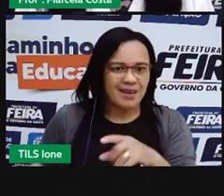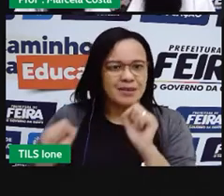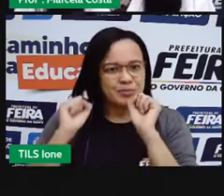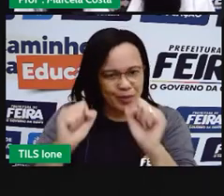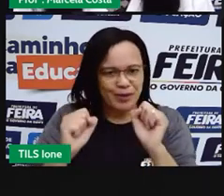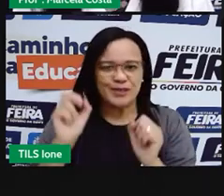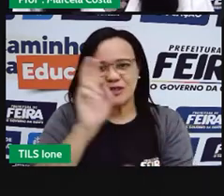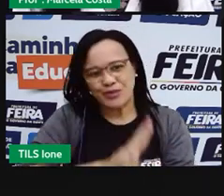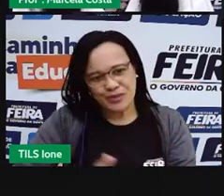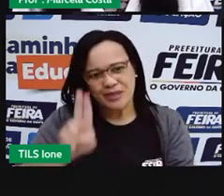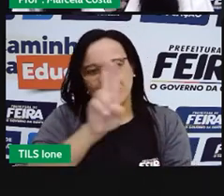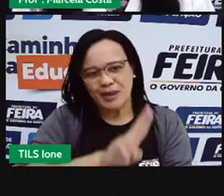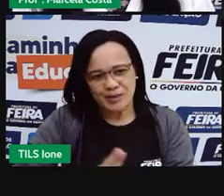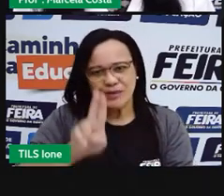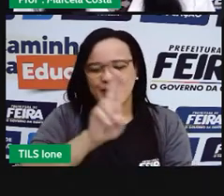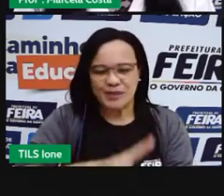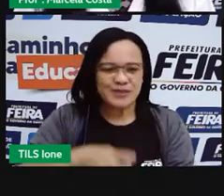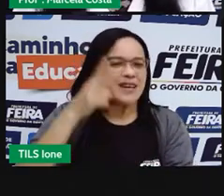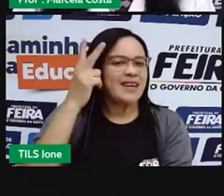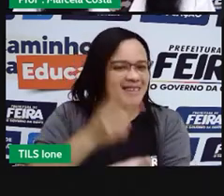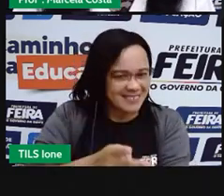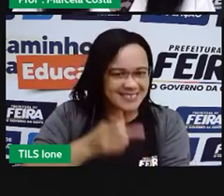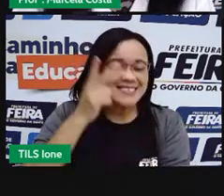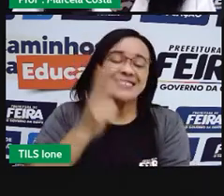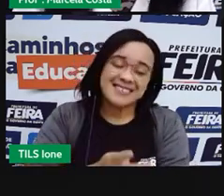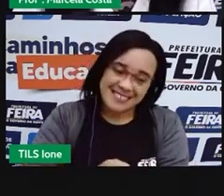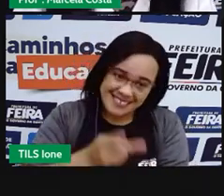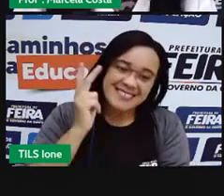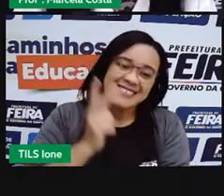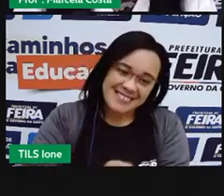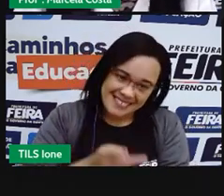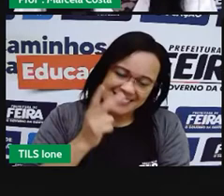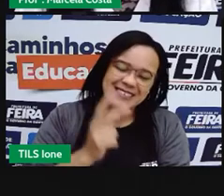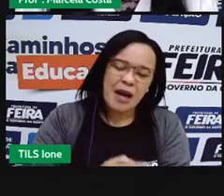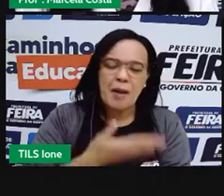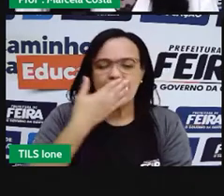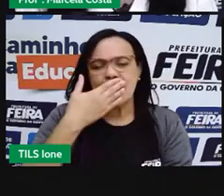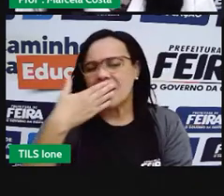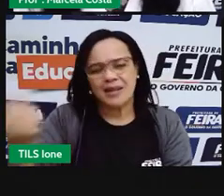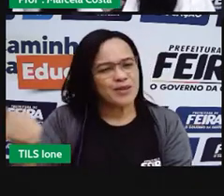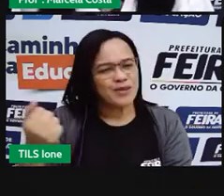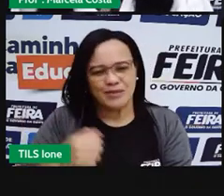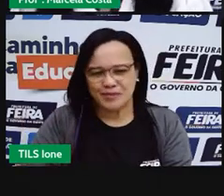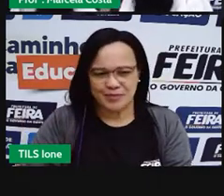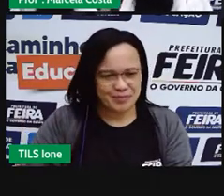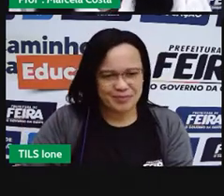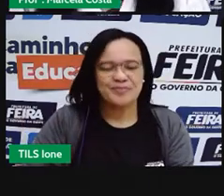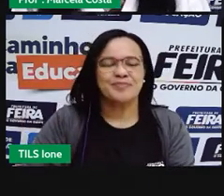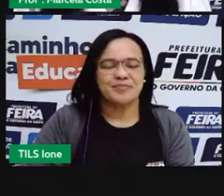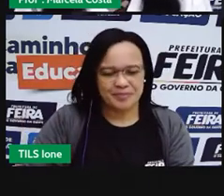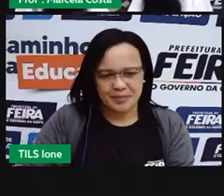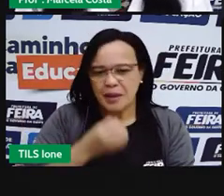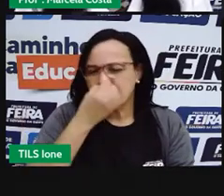e o tecido, demora menos tempo para se descompor, do que o plástico.